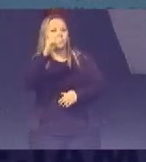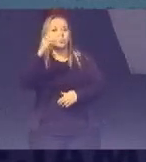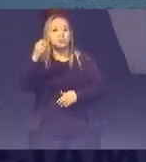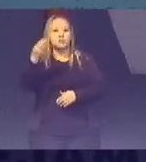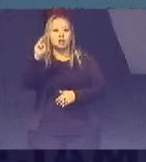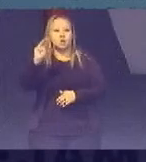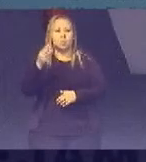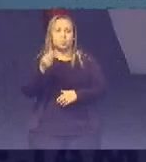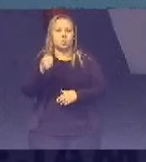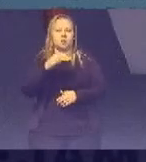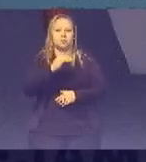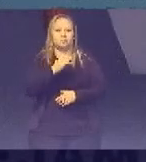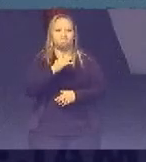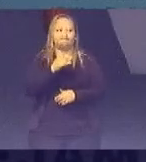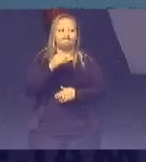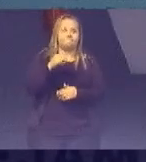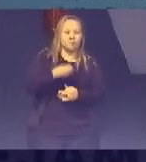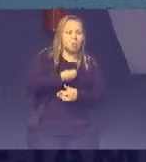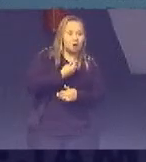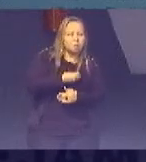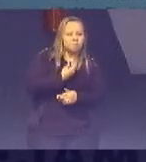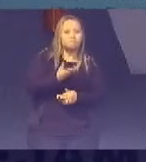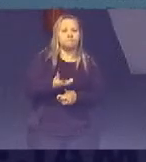Nascidos vivos Então o grupo